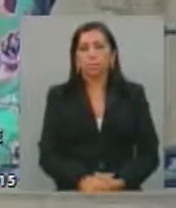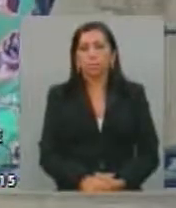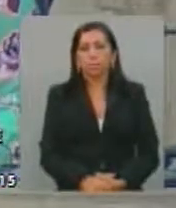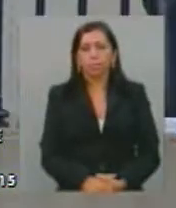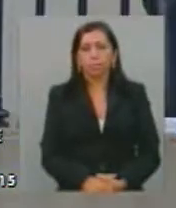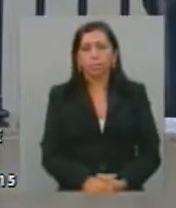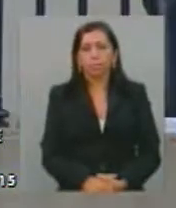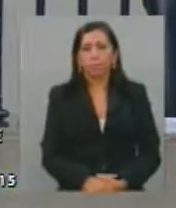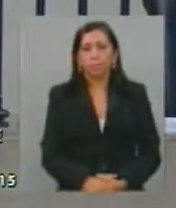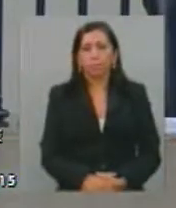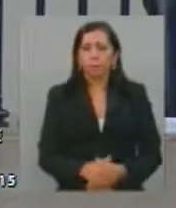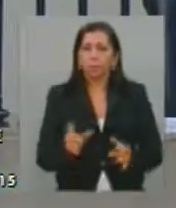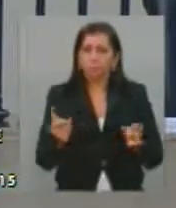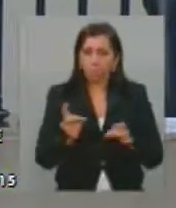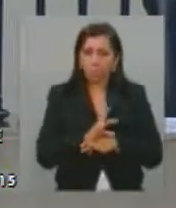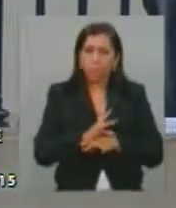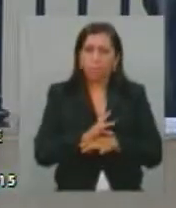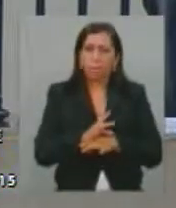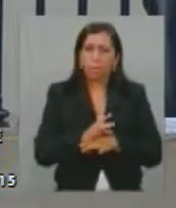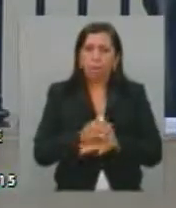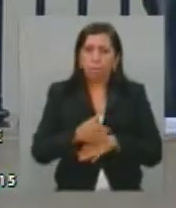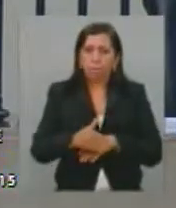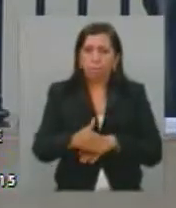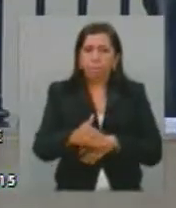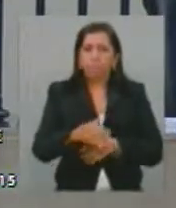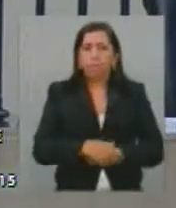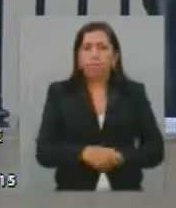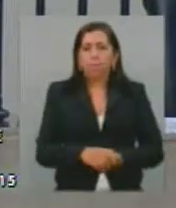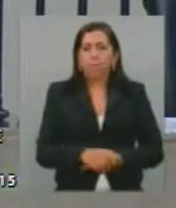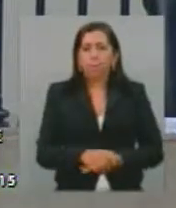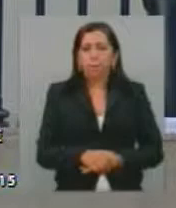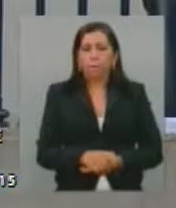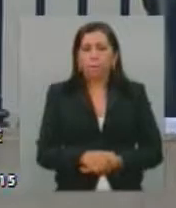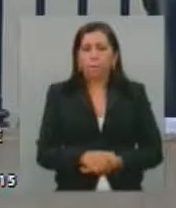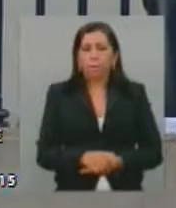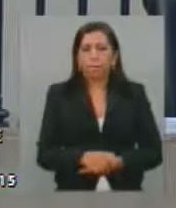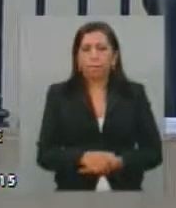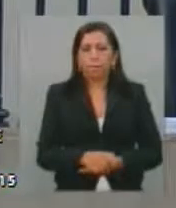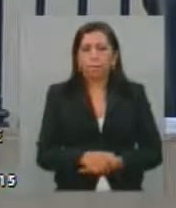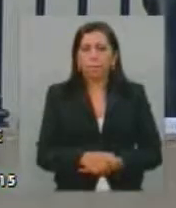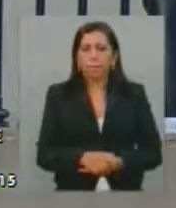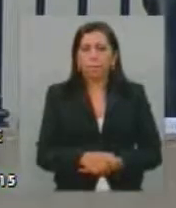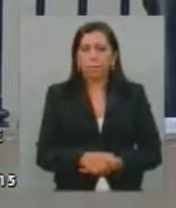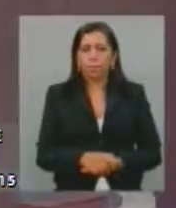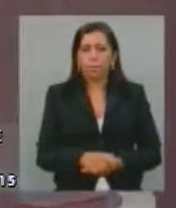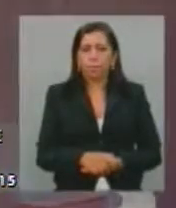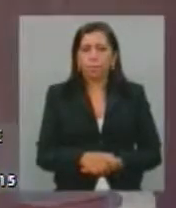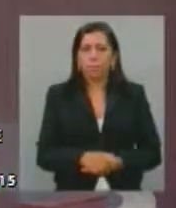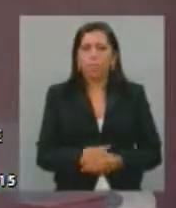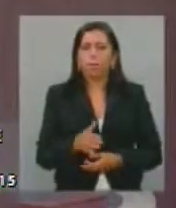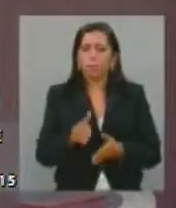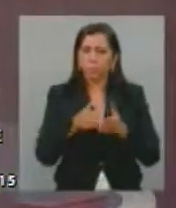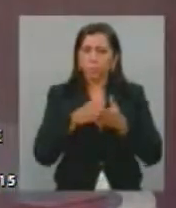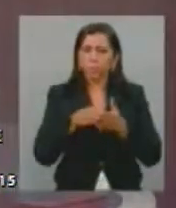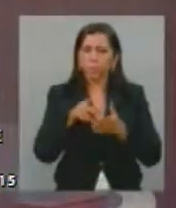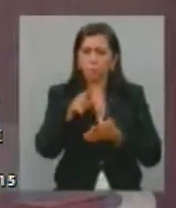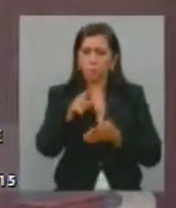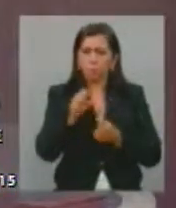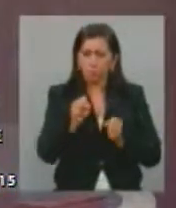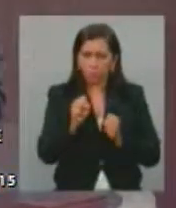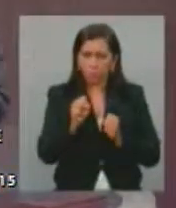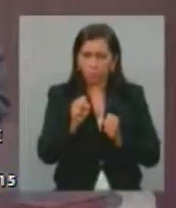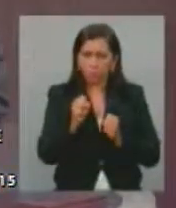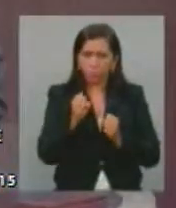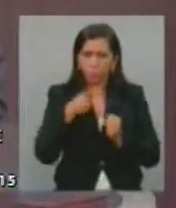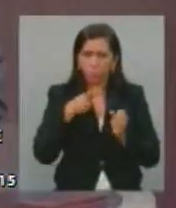Para concluir, senhor deputado Renato Roseno. Permuta comigo, por gentileza, se vossa excelência